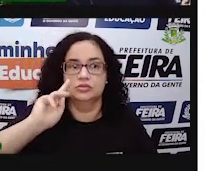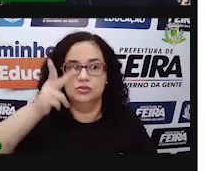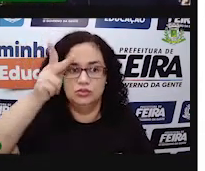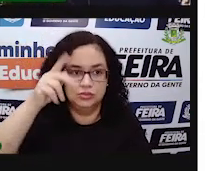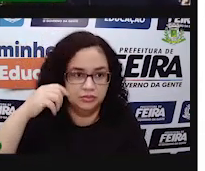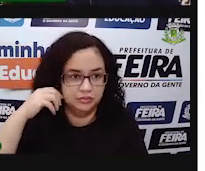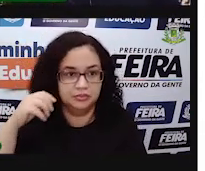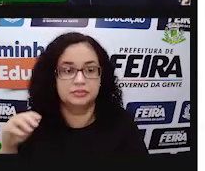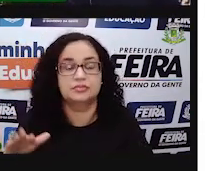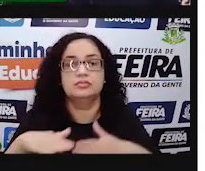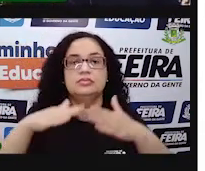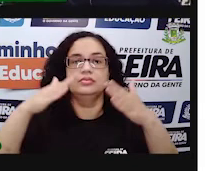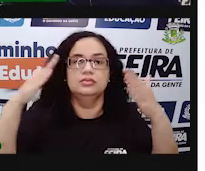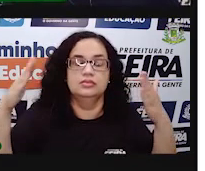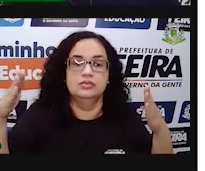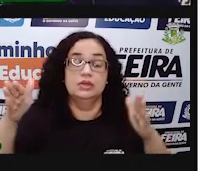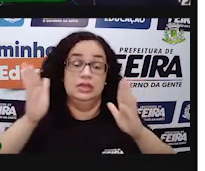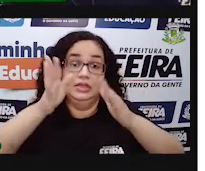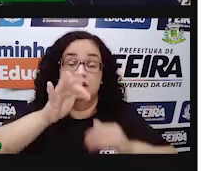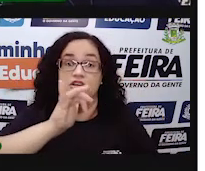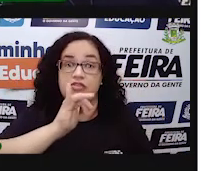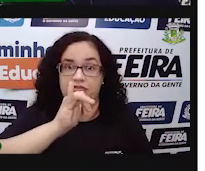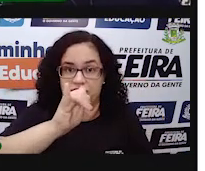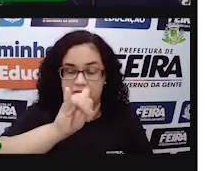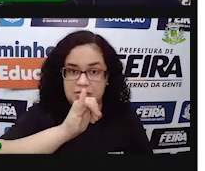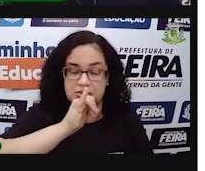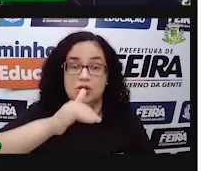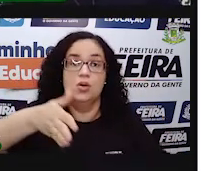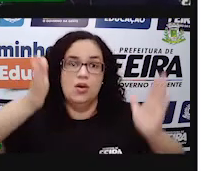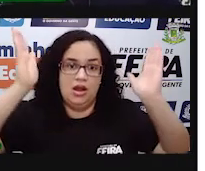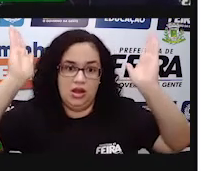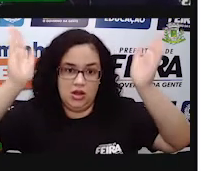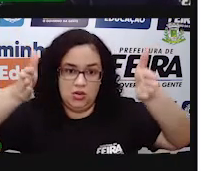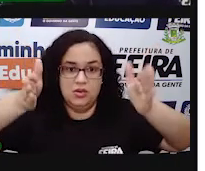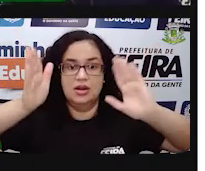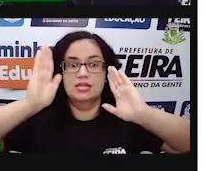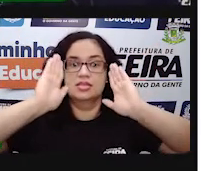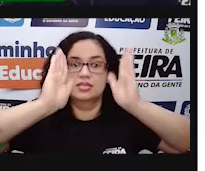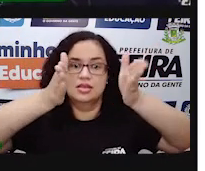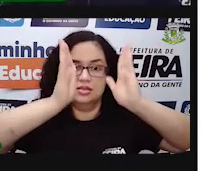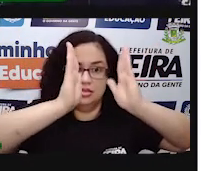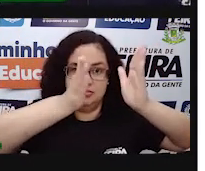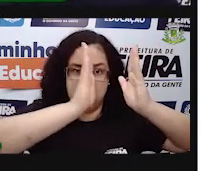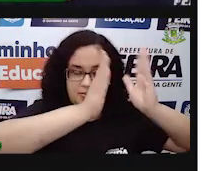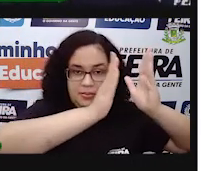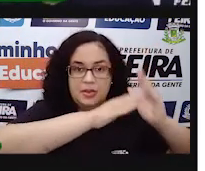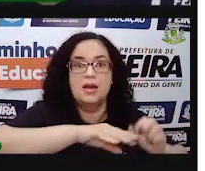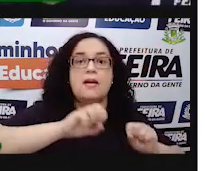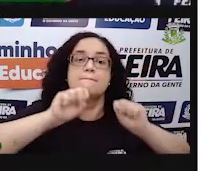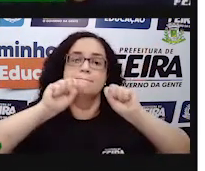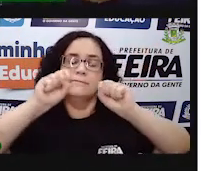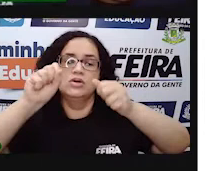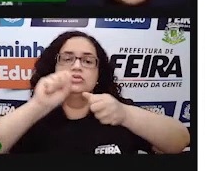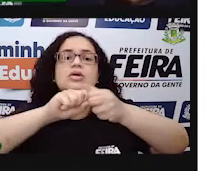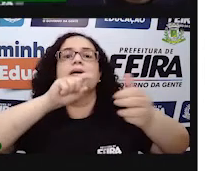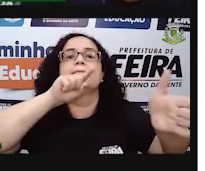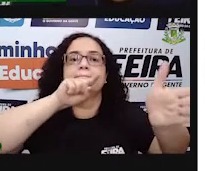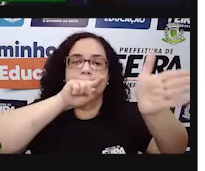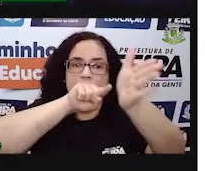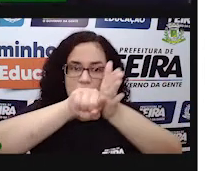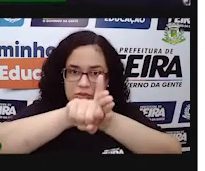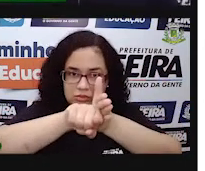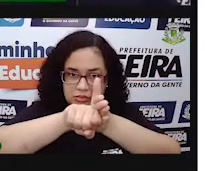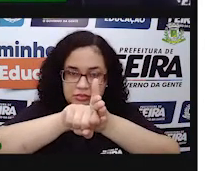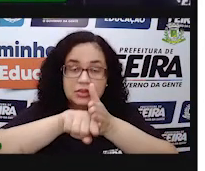facilidade. Então, vamos avançando. Então, dessas informações que estão agora aqui na tabela, eu